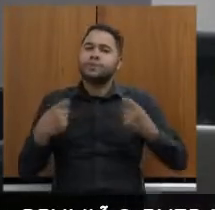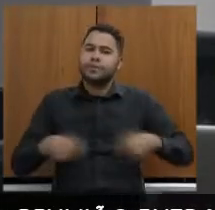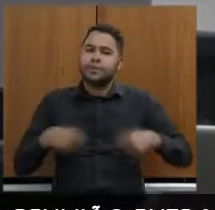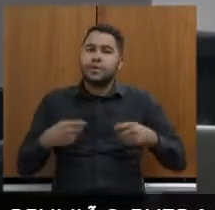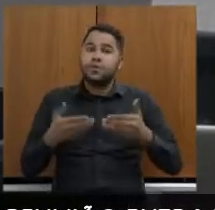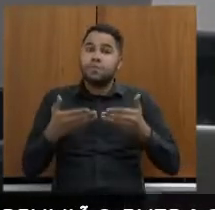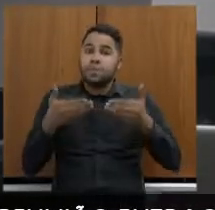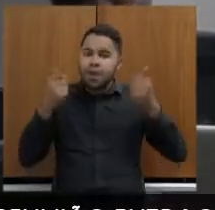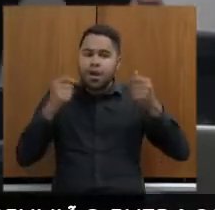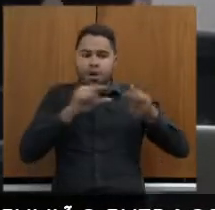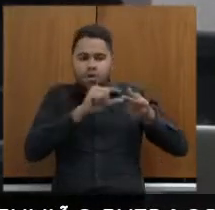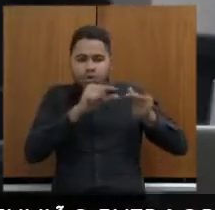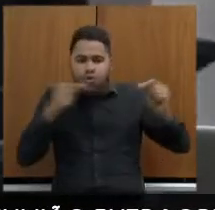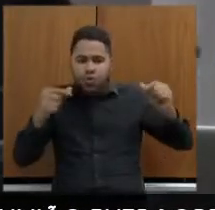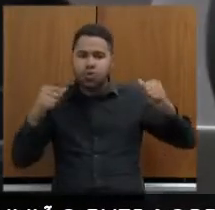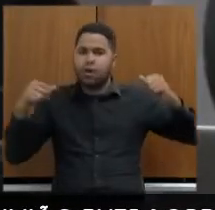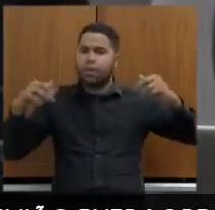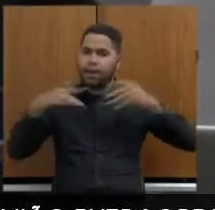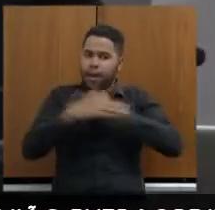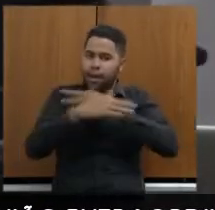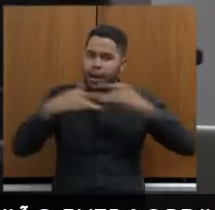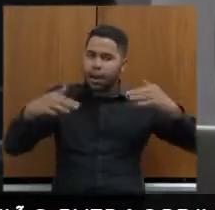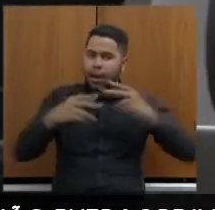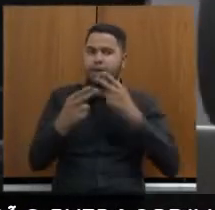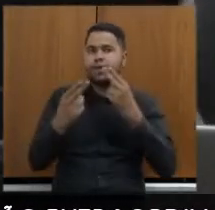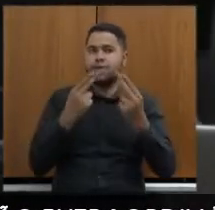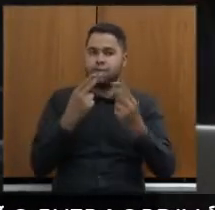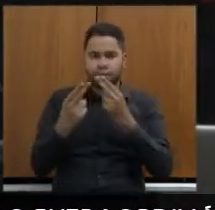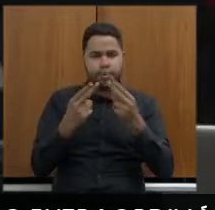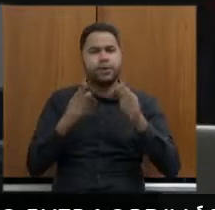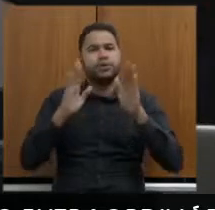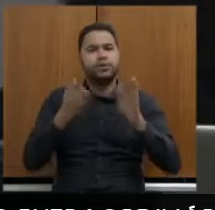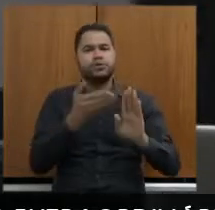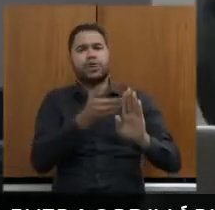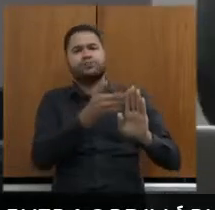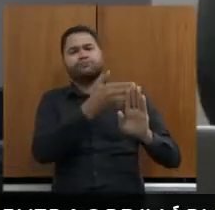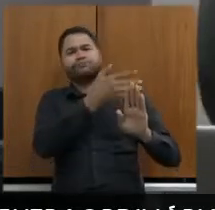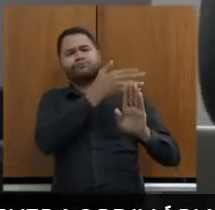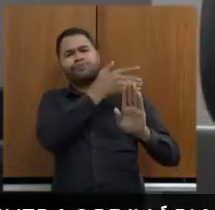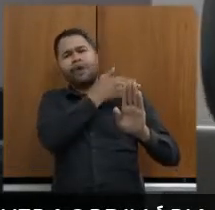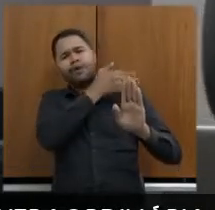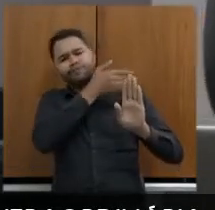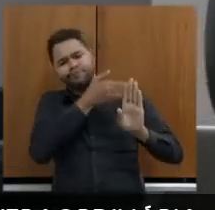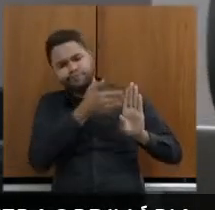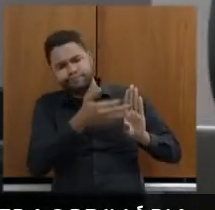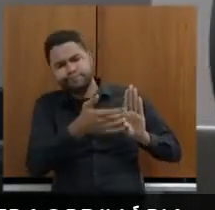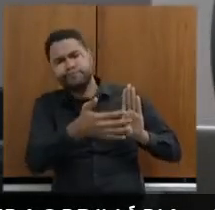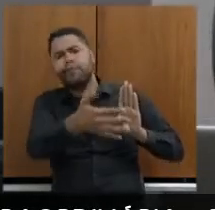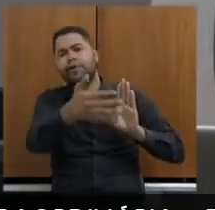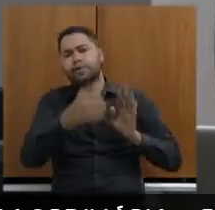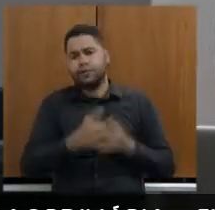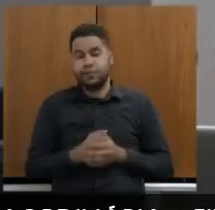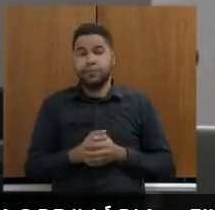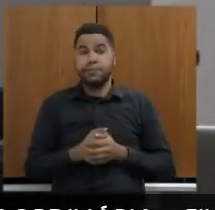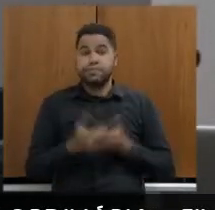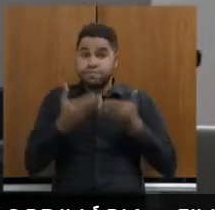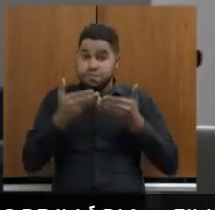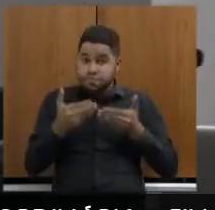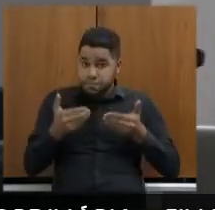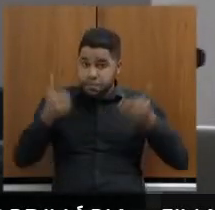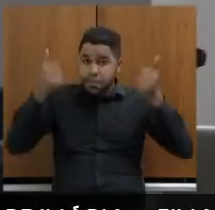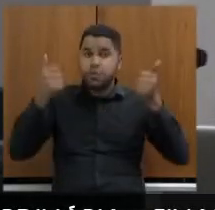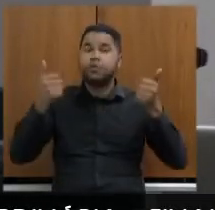melhor estrutura de mobilidade urbana já é feito de longo prazo. E essa melhoria